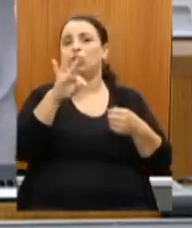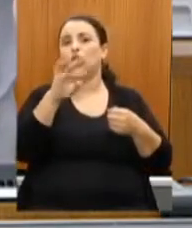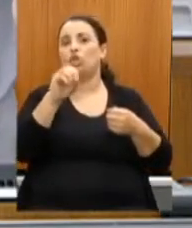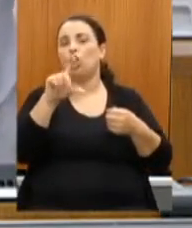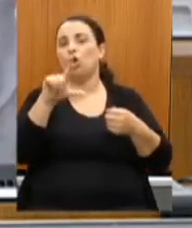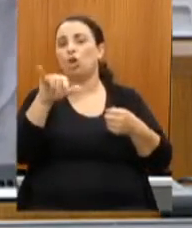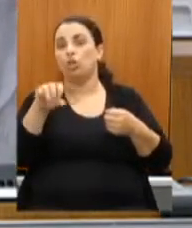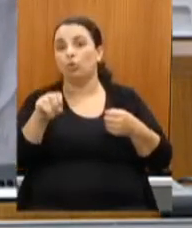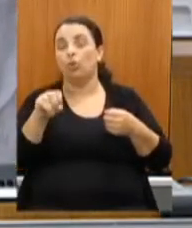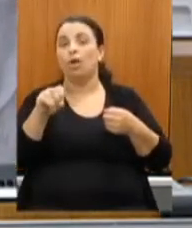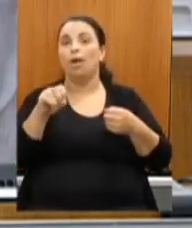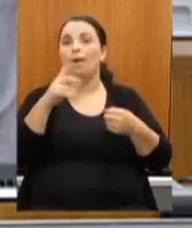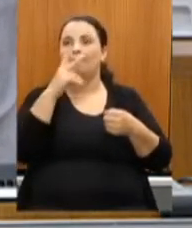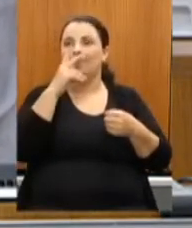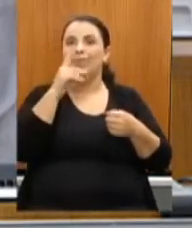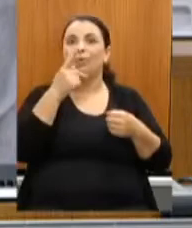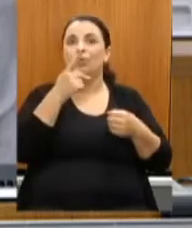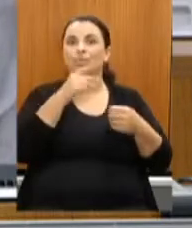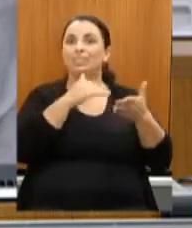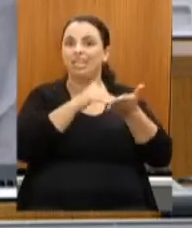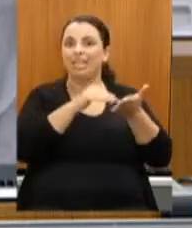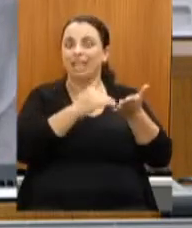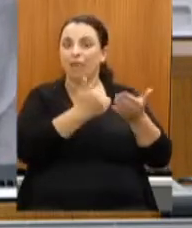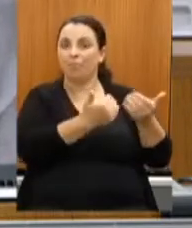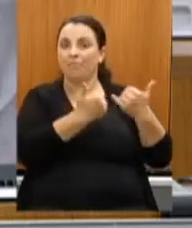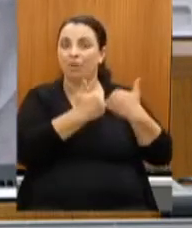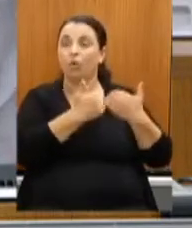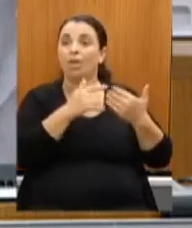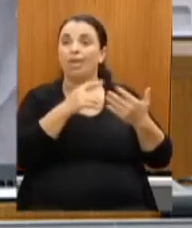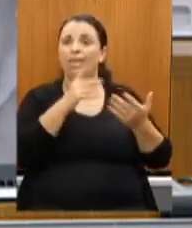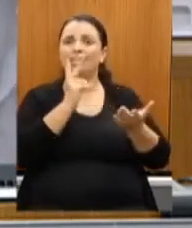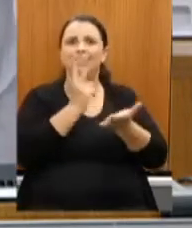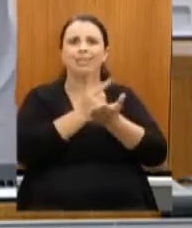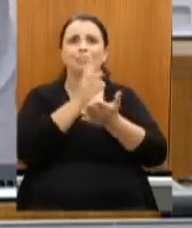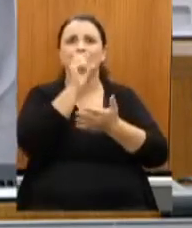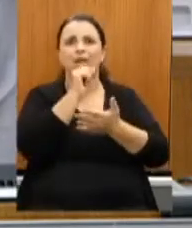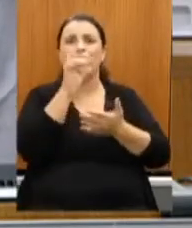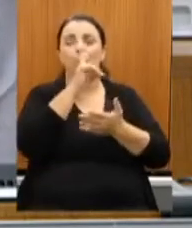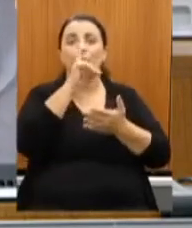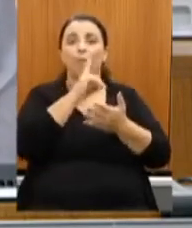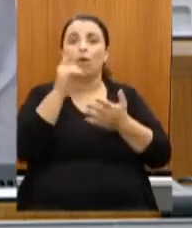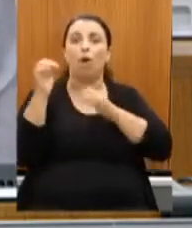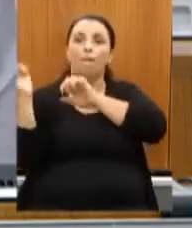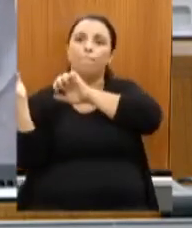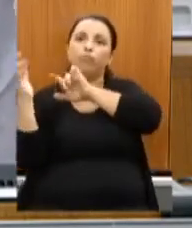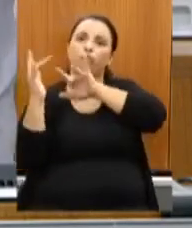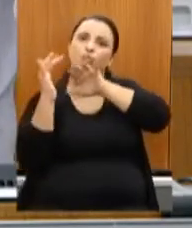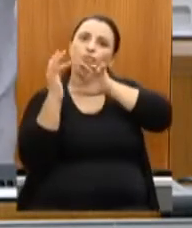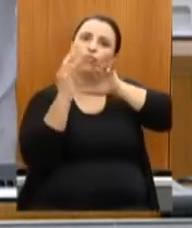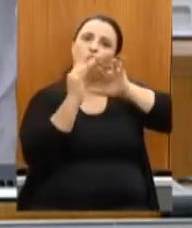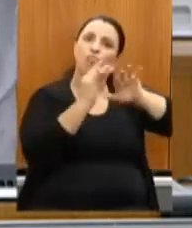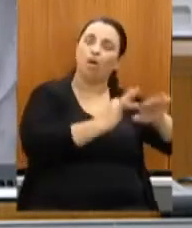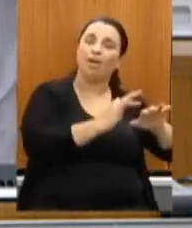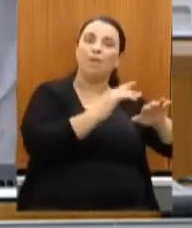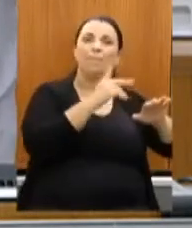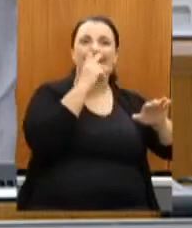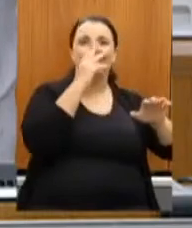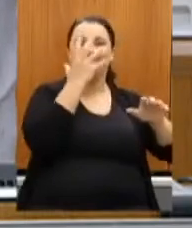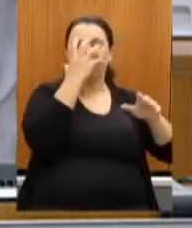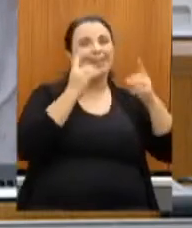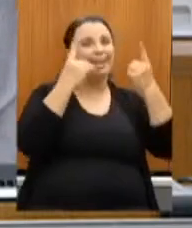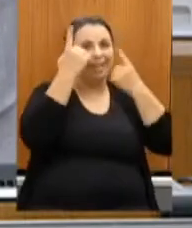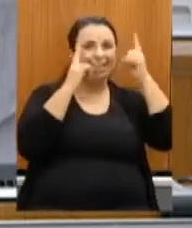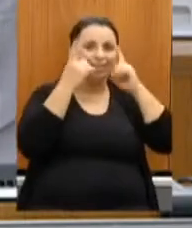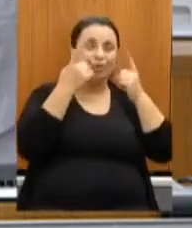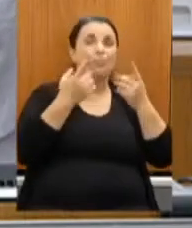aqui está sendo um carnaval de tanta gente que está indo então graças a Deus no interior o minas para minas tem funcionado muito que é a